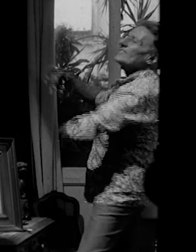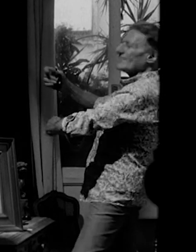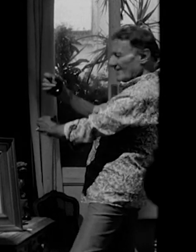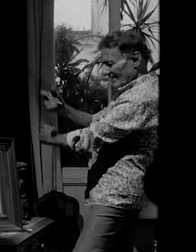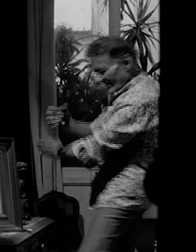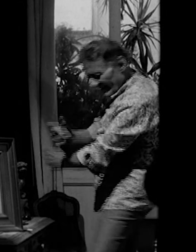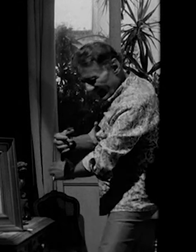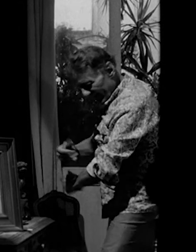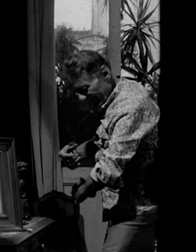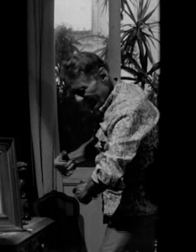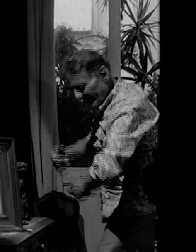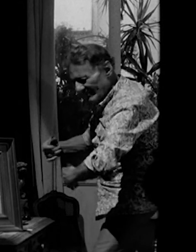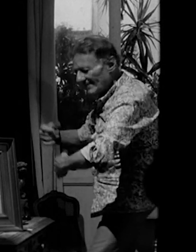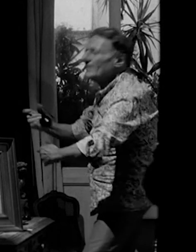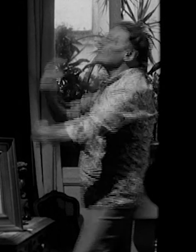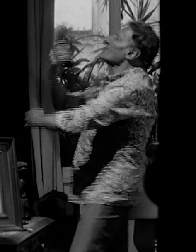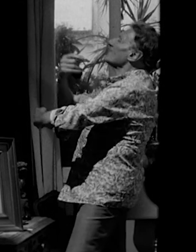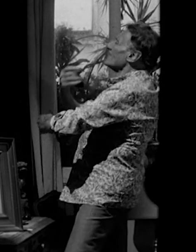Queimbranças O que é esse vidro?